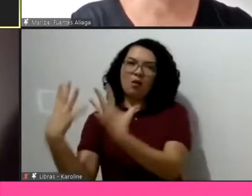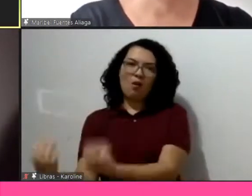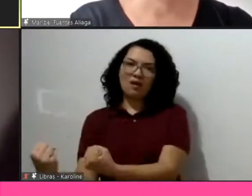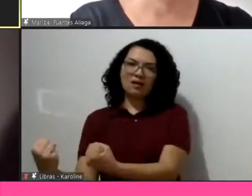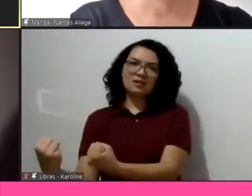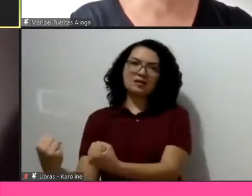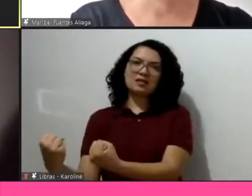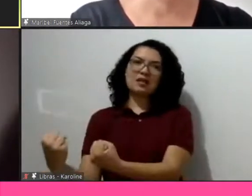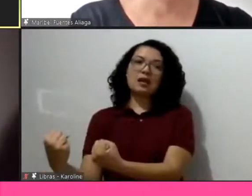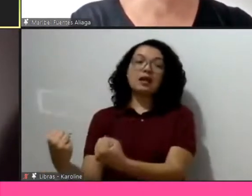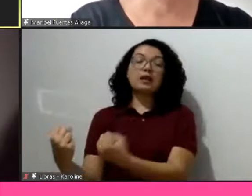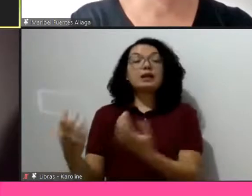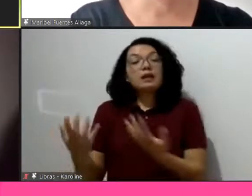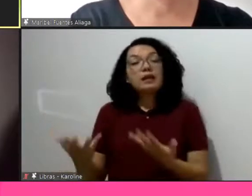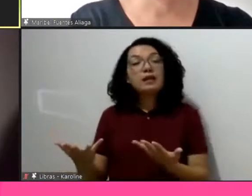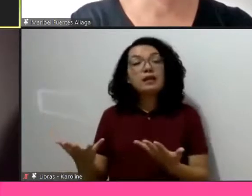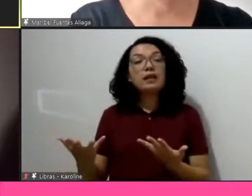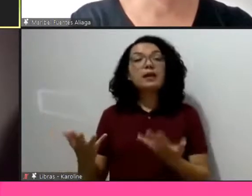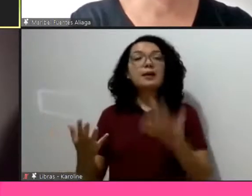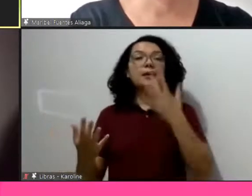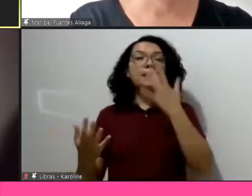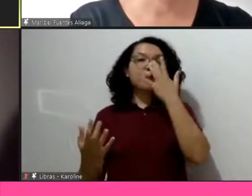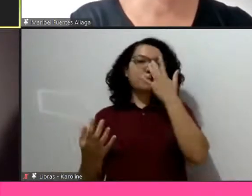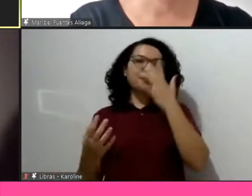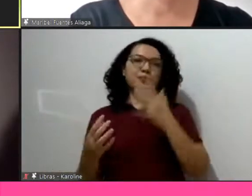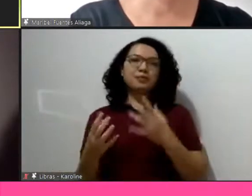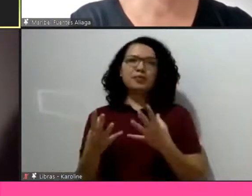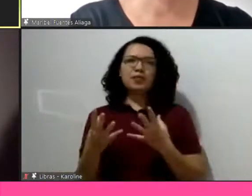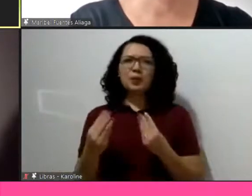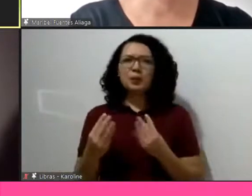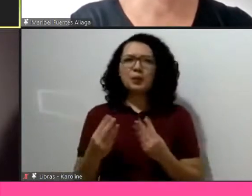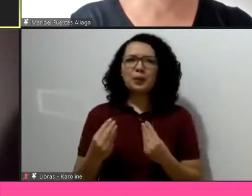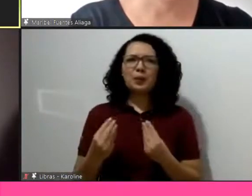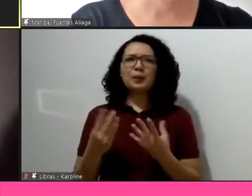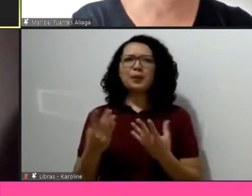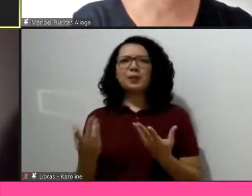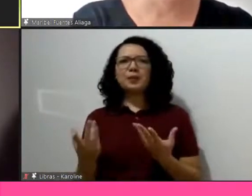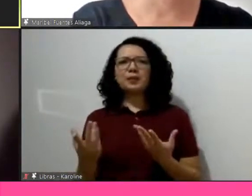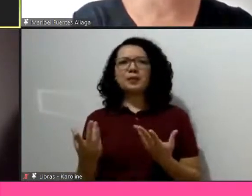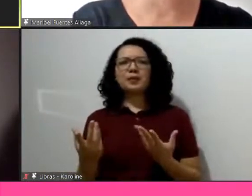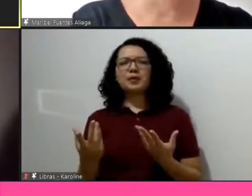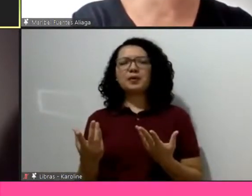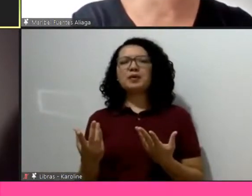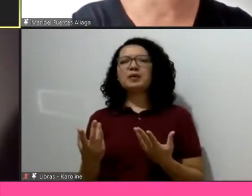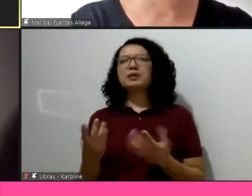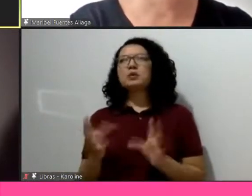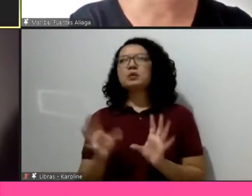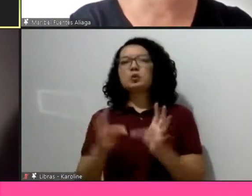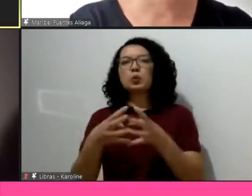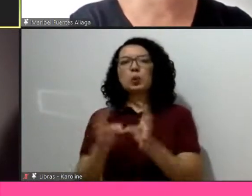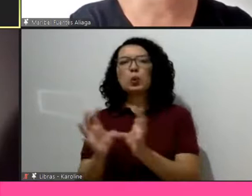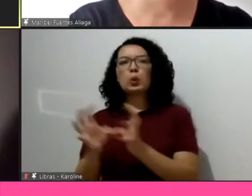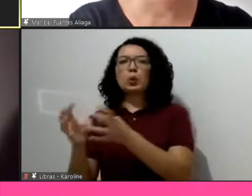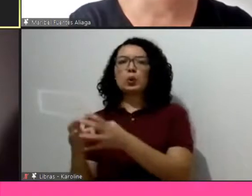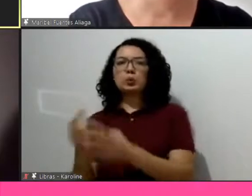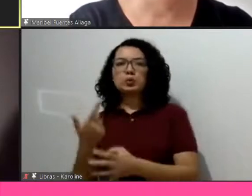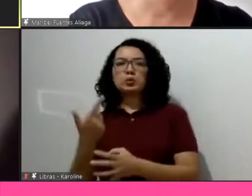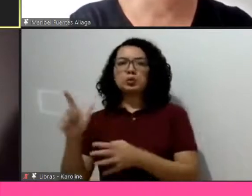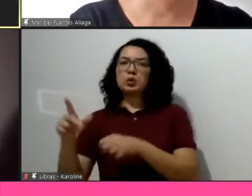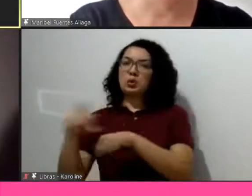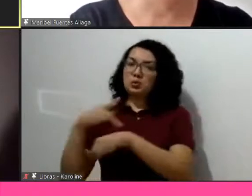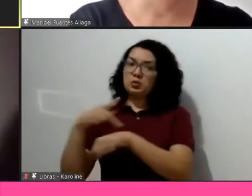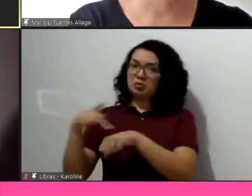coisa, muitos, eu não vou nem citar determinadas cooperações e países, mas me